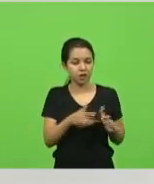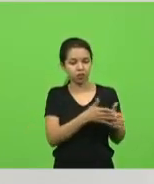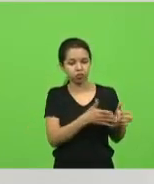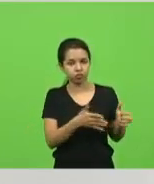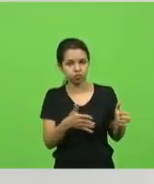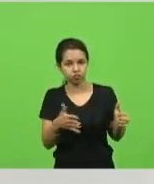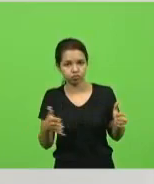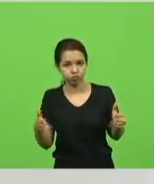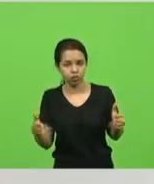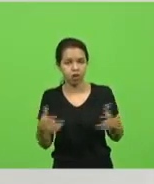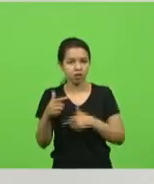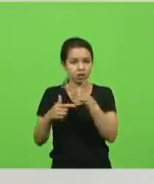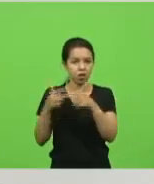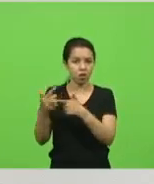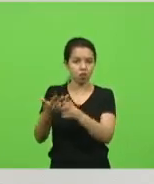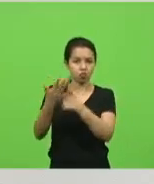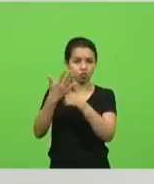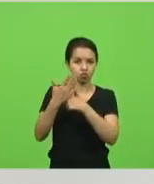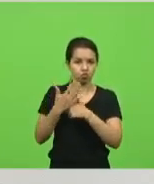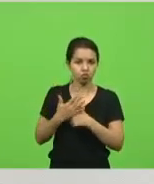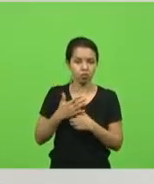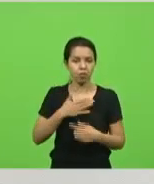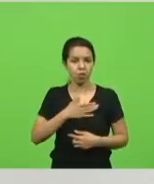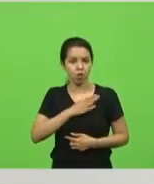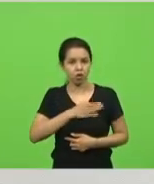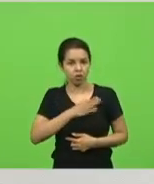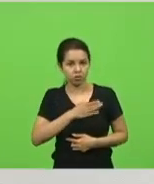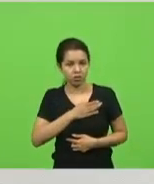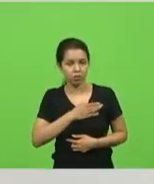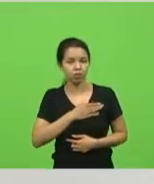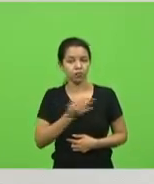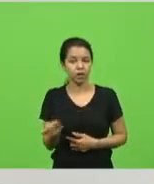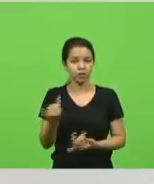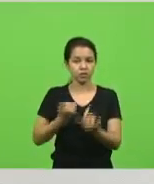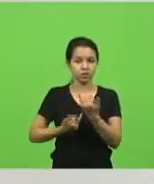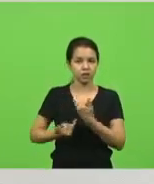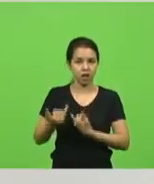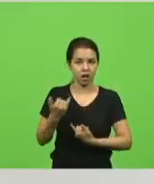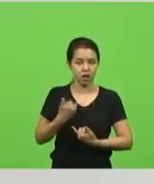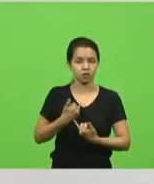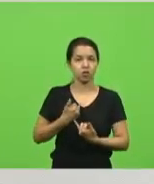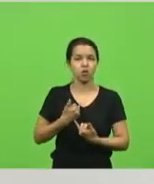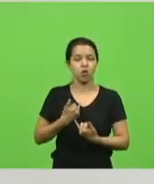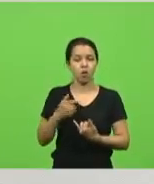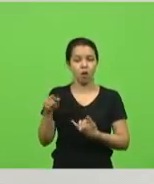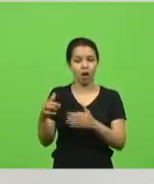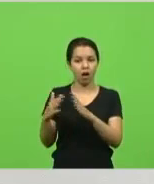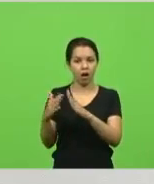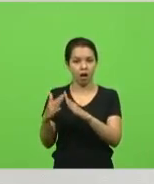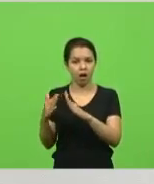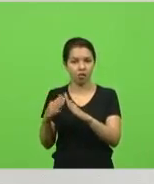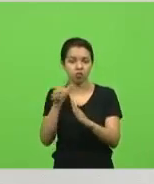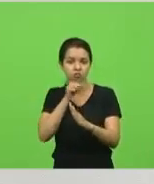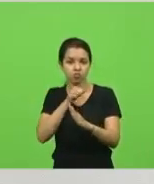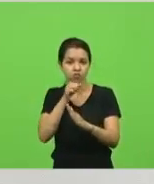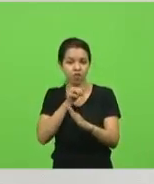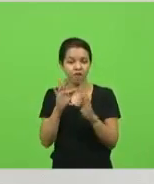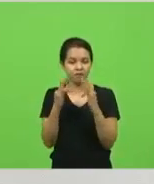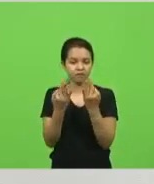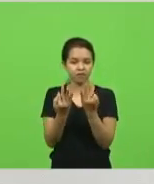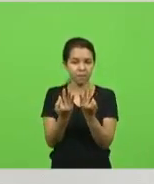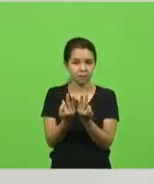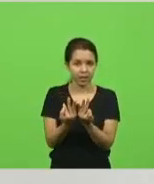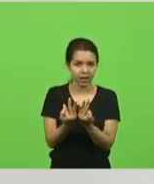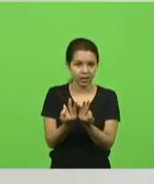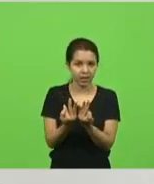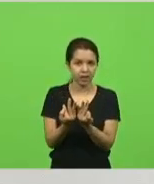clandestina que foi jogado. era um professor, tinha o seu salário de seis, sete mil. A família surrupiava o salário e jogou ele numa casa clandestina ali em